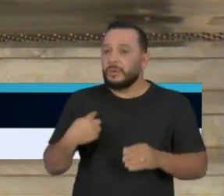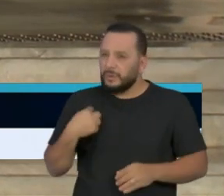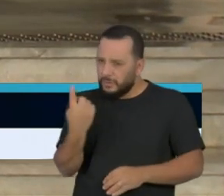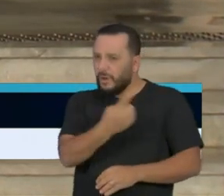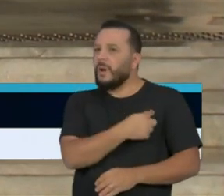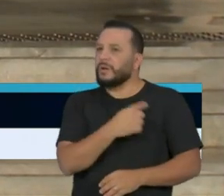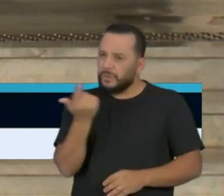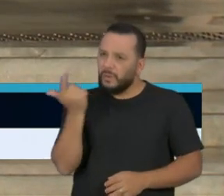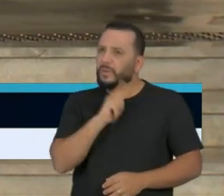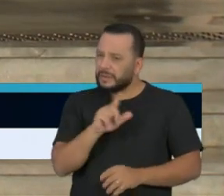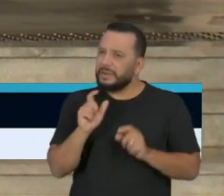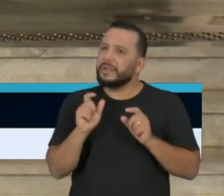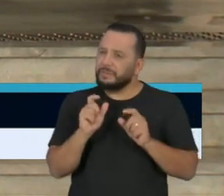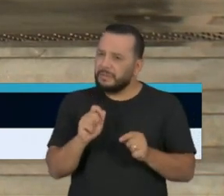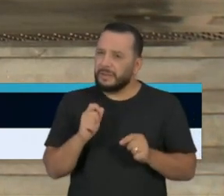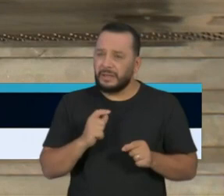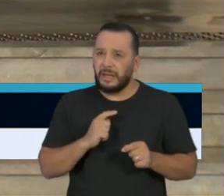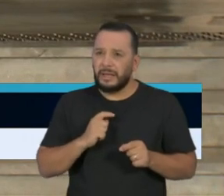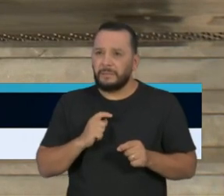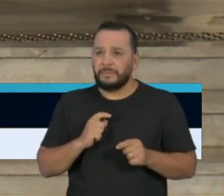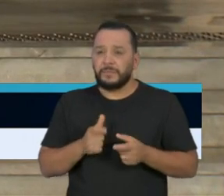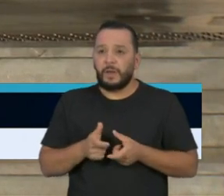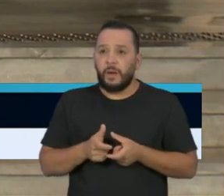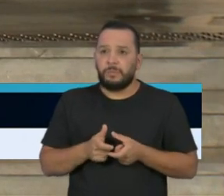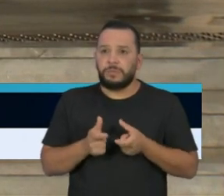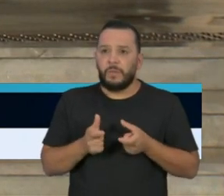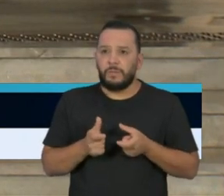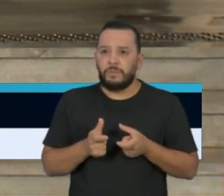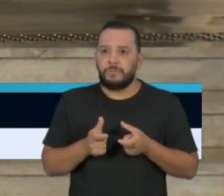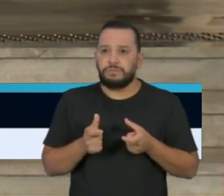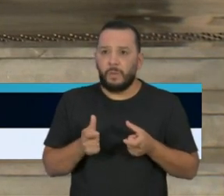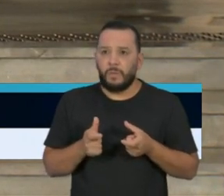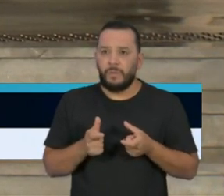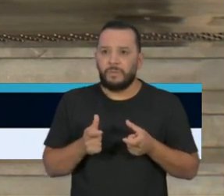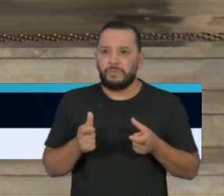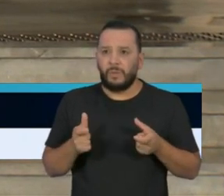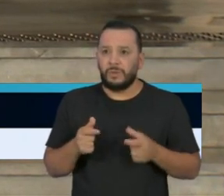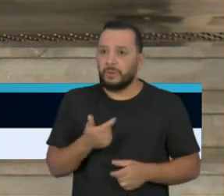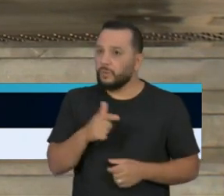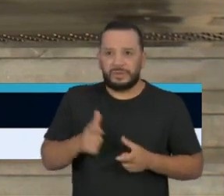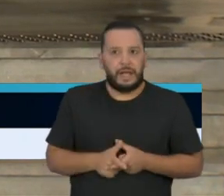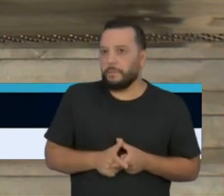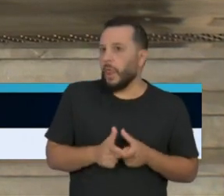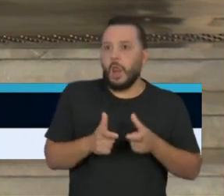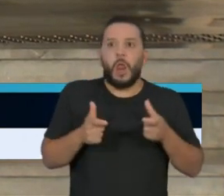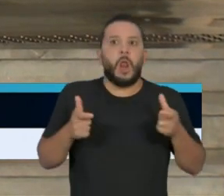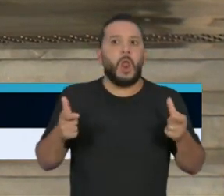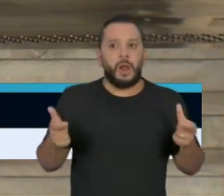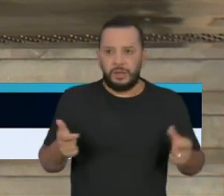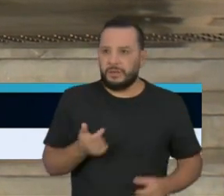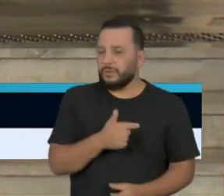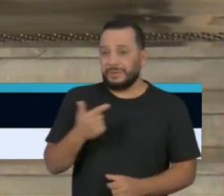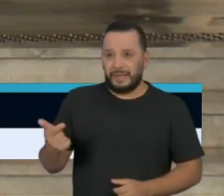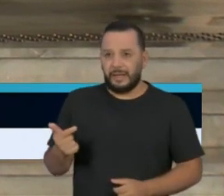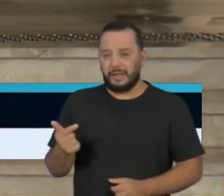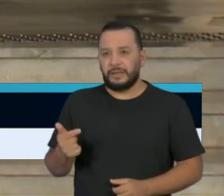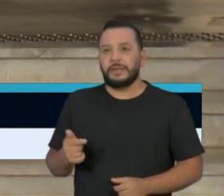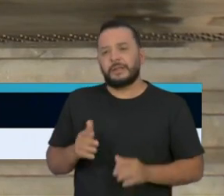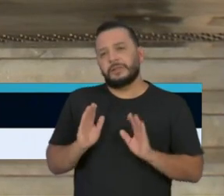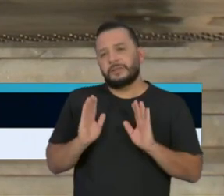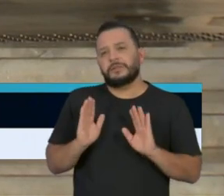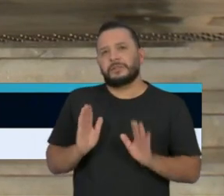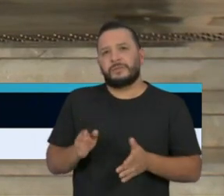curva, só que, óbvio, que nós precisamos continuadamente do apoio da população. A sua